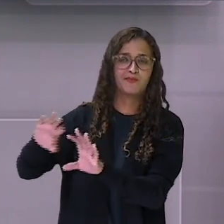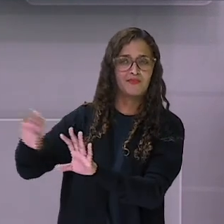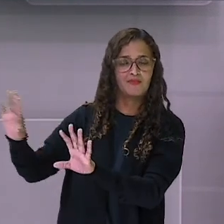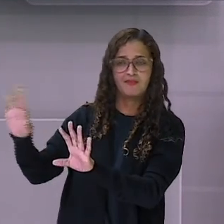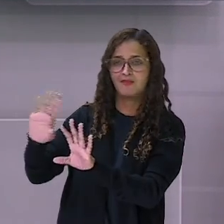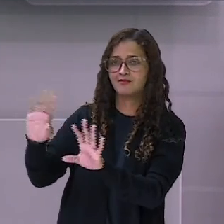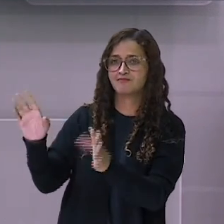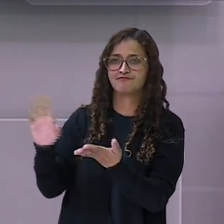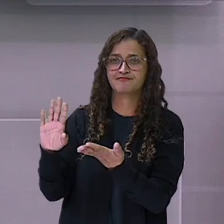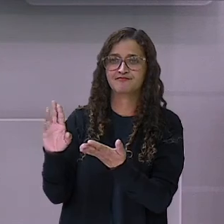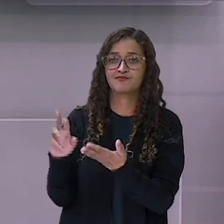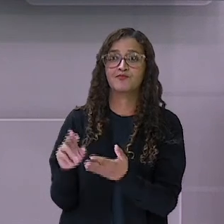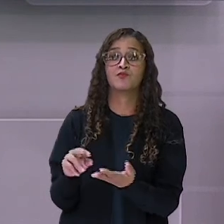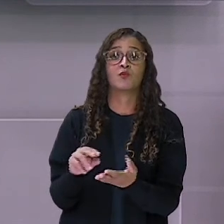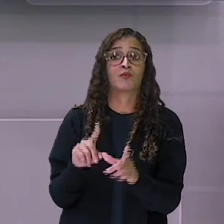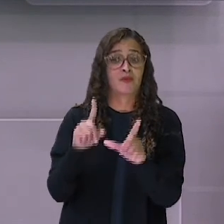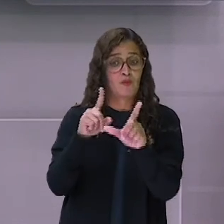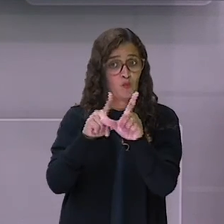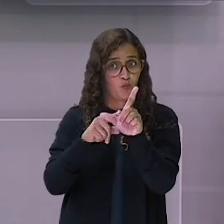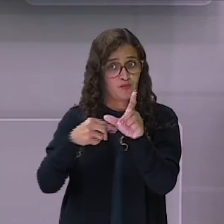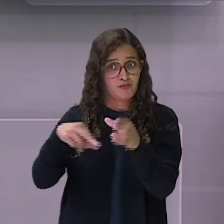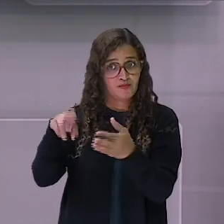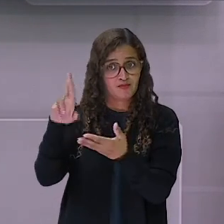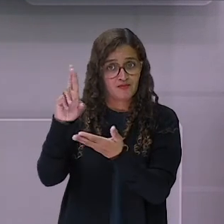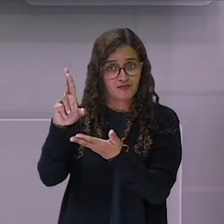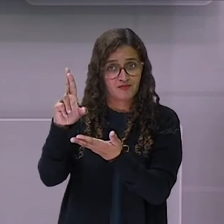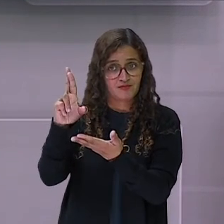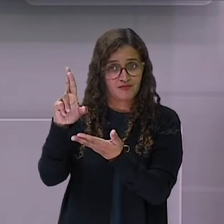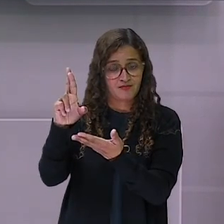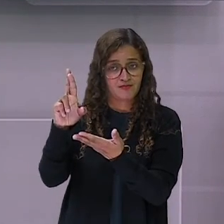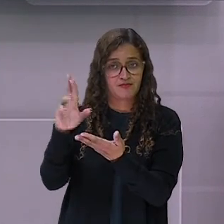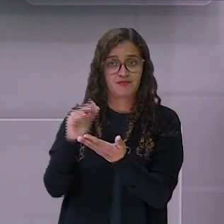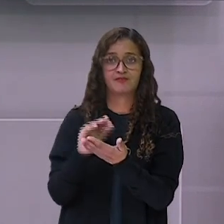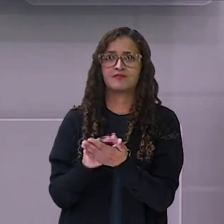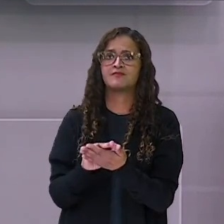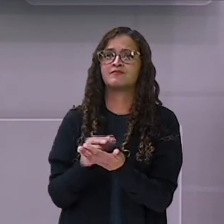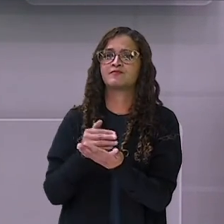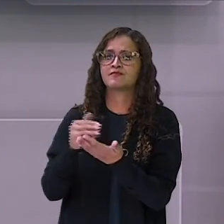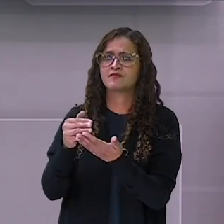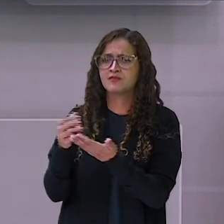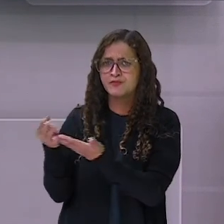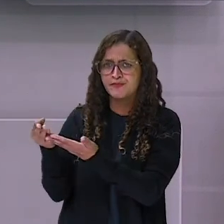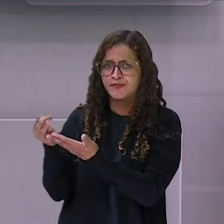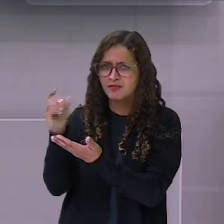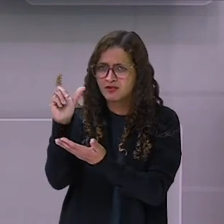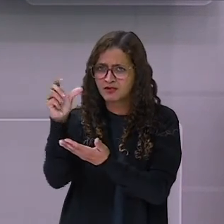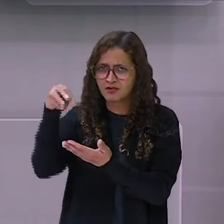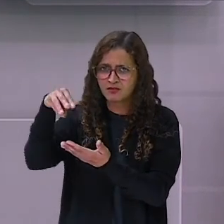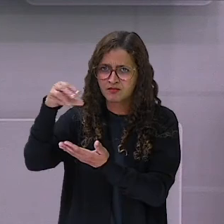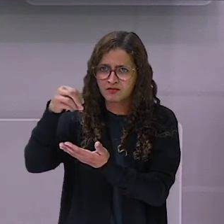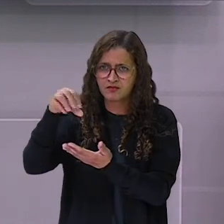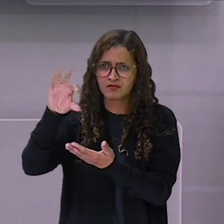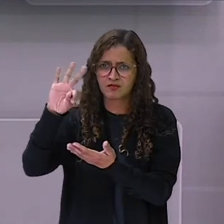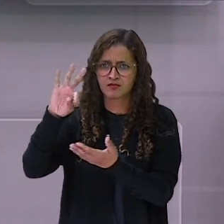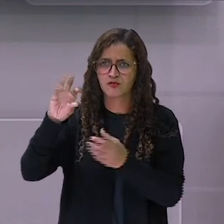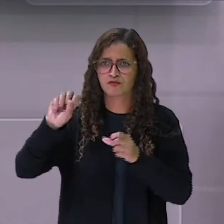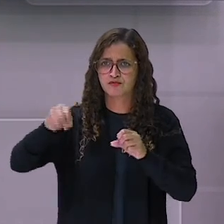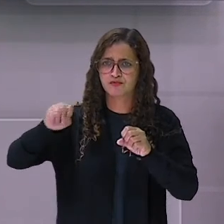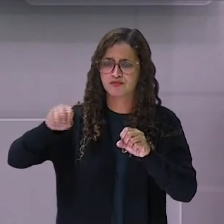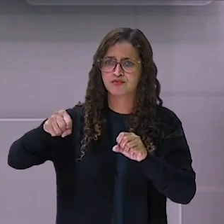letra R. moto. Moto começa com a letra M. Também não queremos moto.